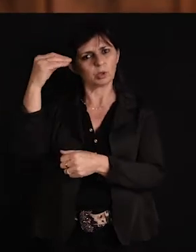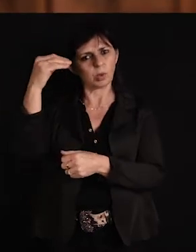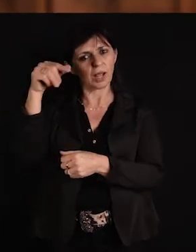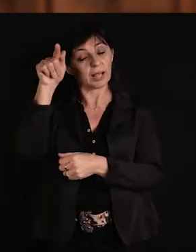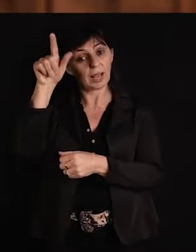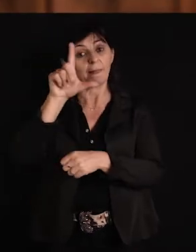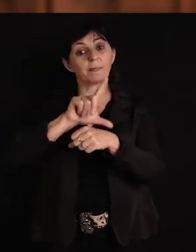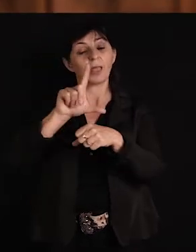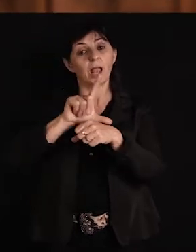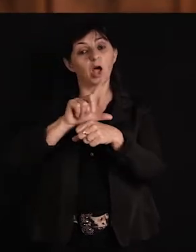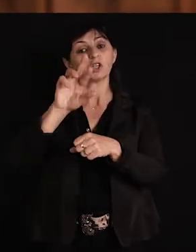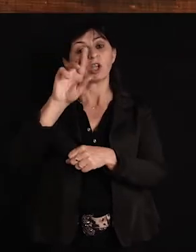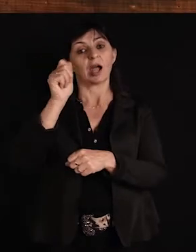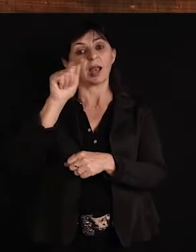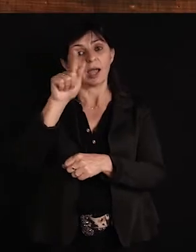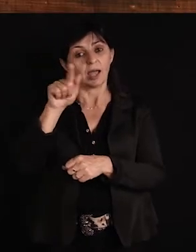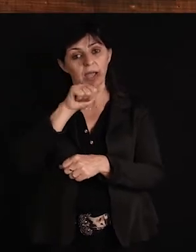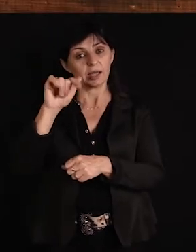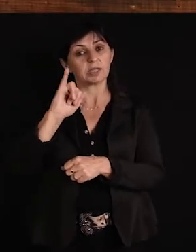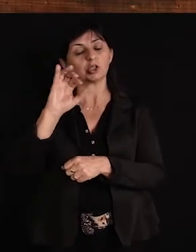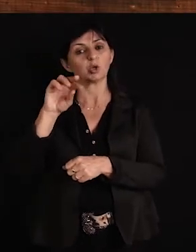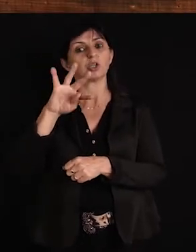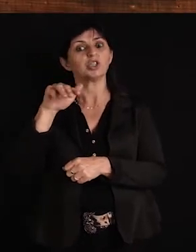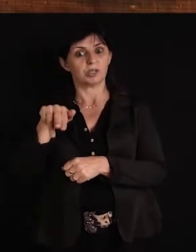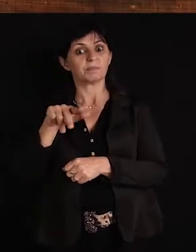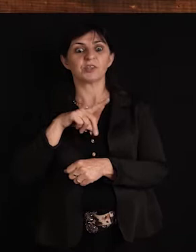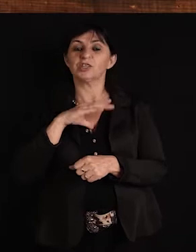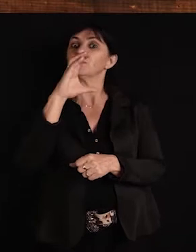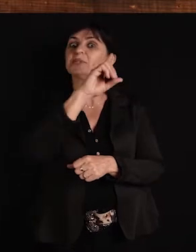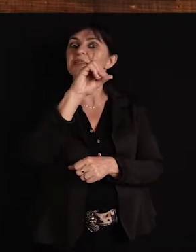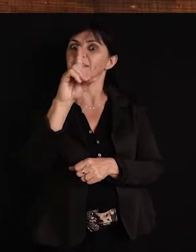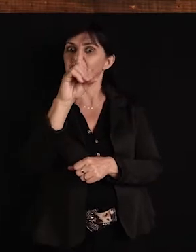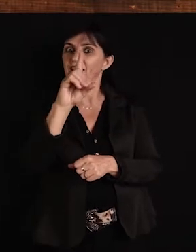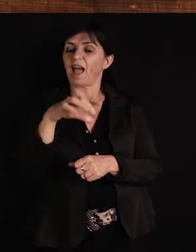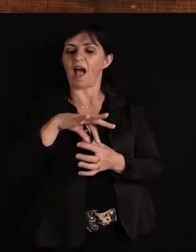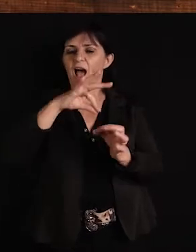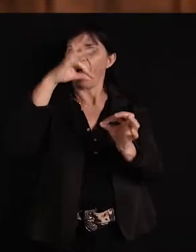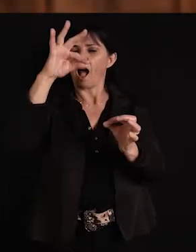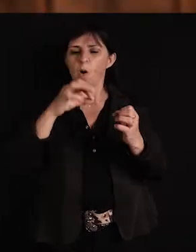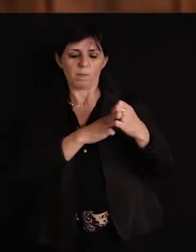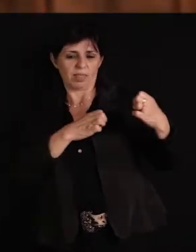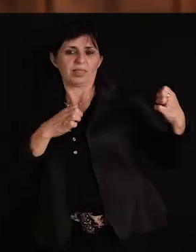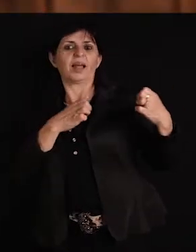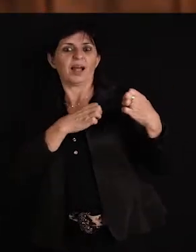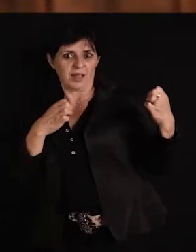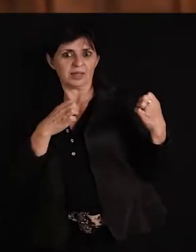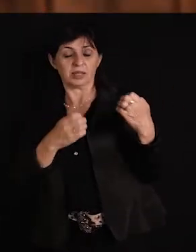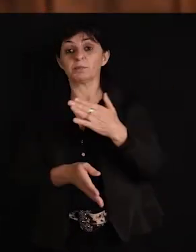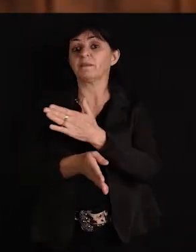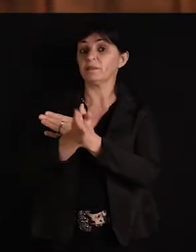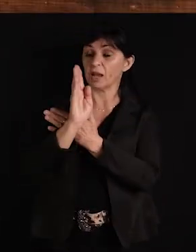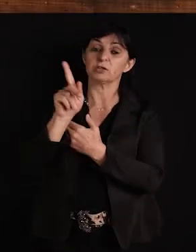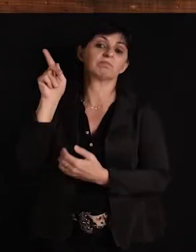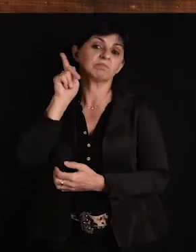O primeiro CD gravado com os monarcas foi muito marcante, que foi o CD Alma de Gaita, foi o primeiro que eu participei. A viagem para os Estados